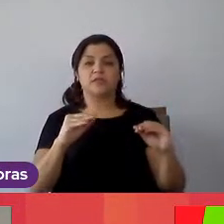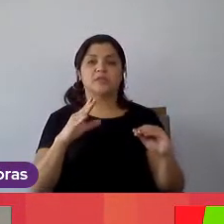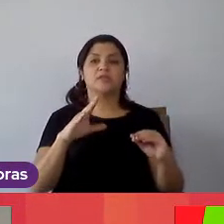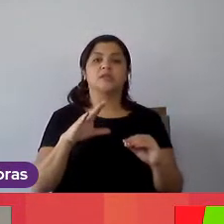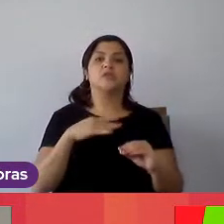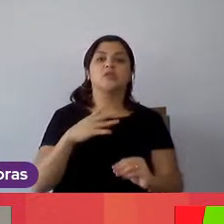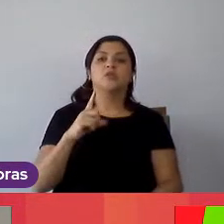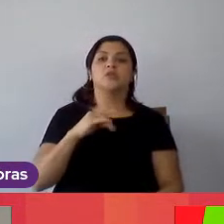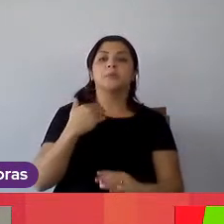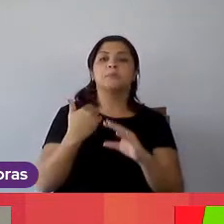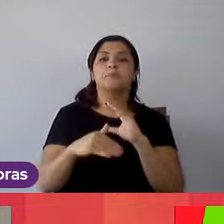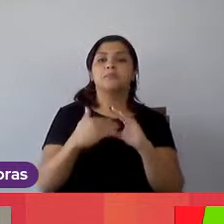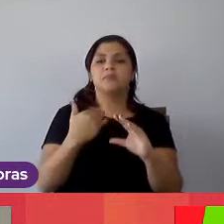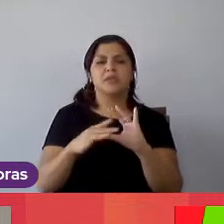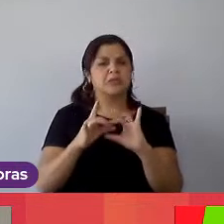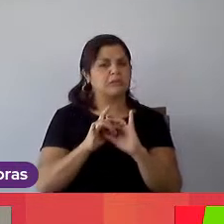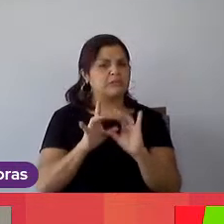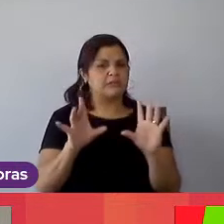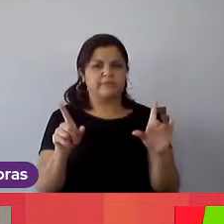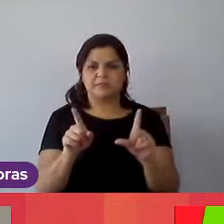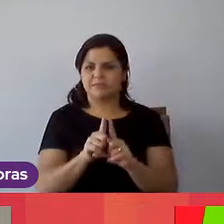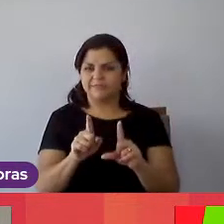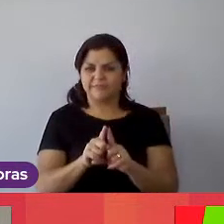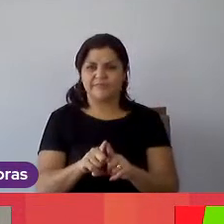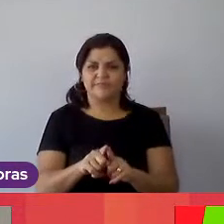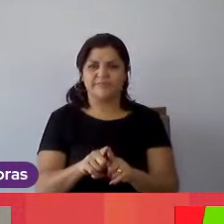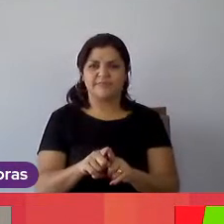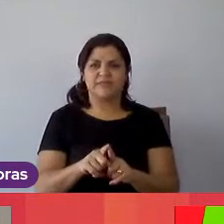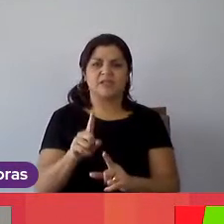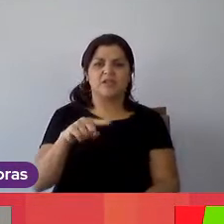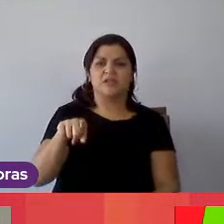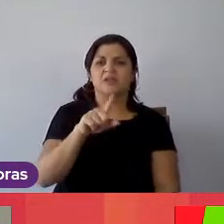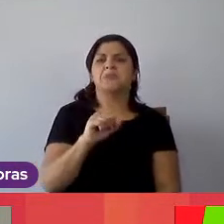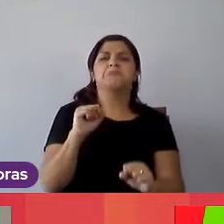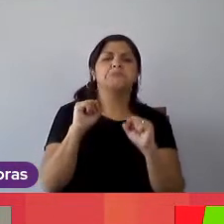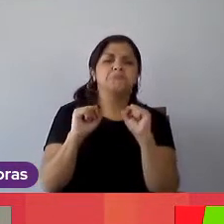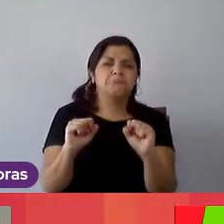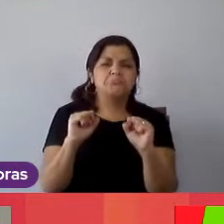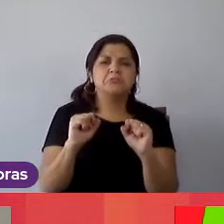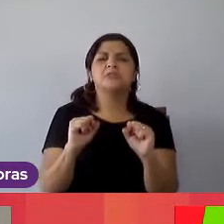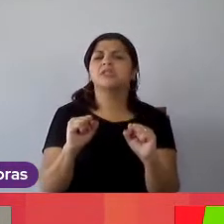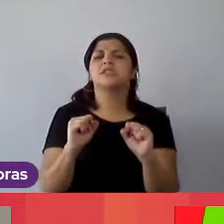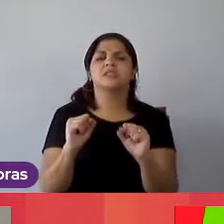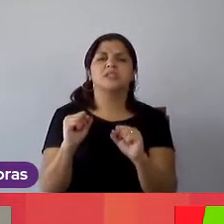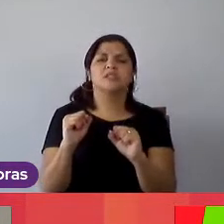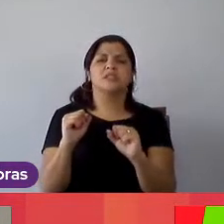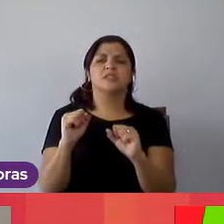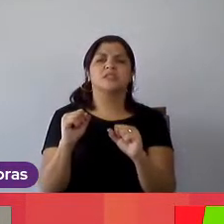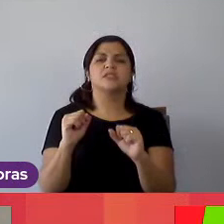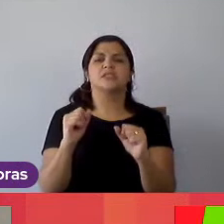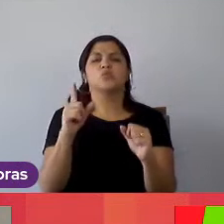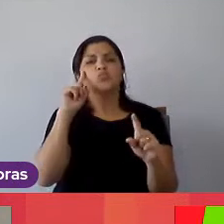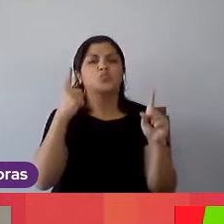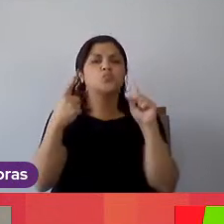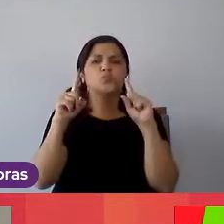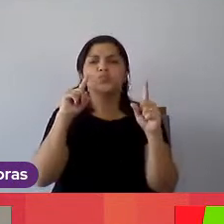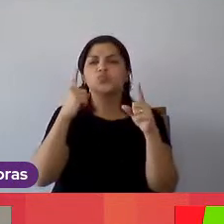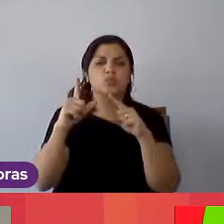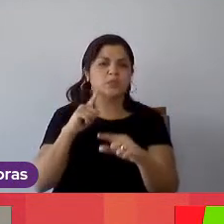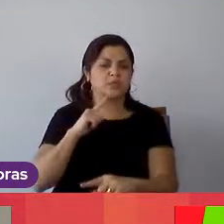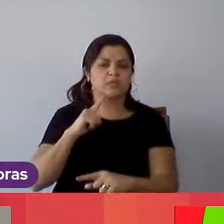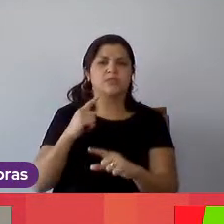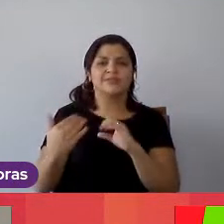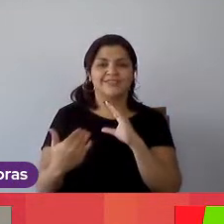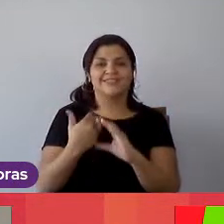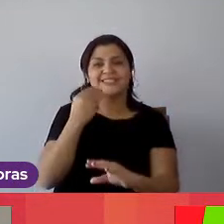e-mail aqui e vocês também podem passar para elas as dúvidas que elas repassam e a